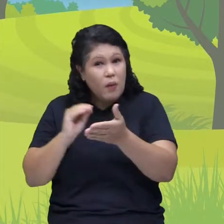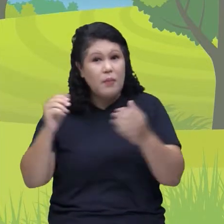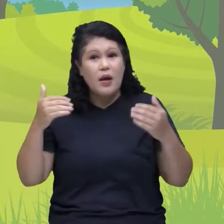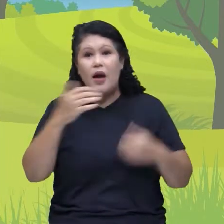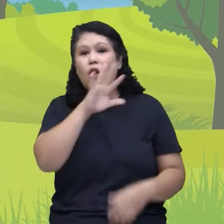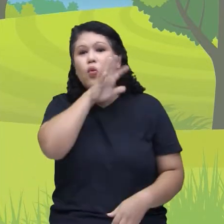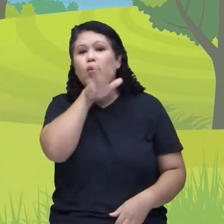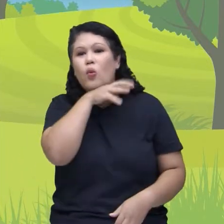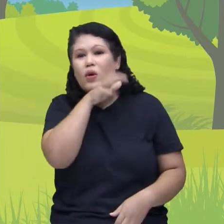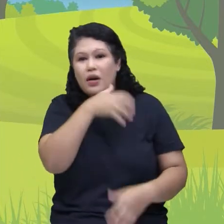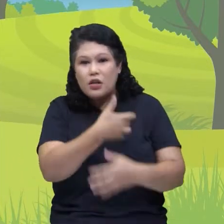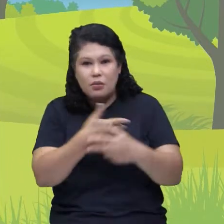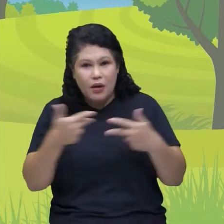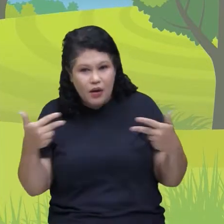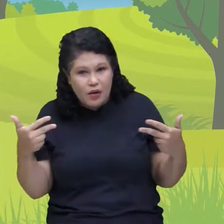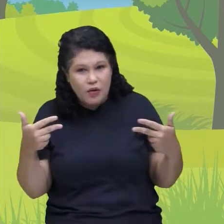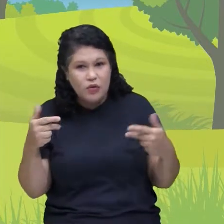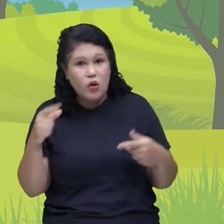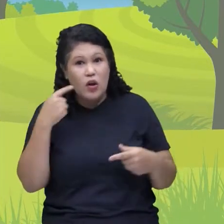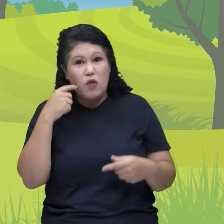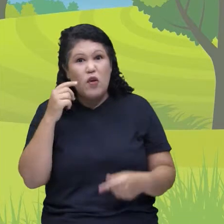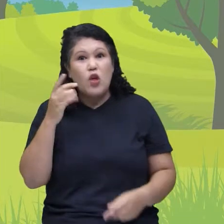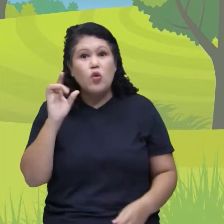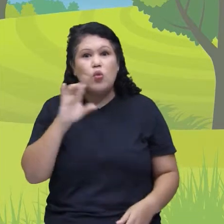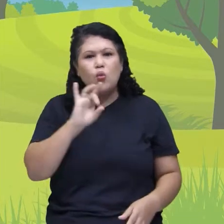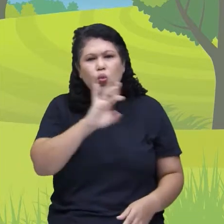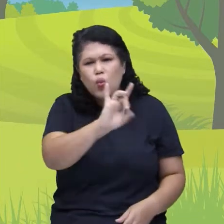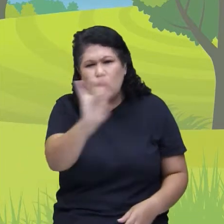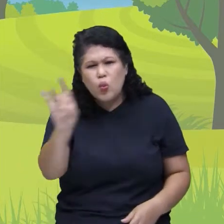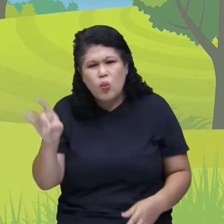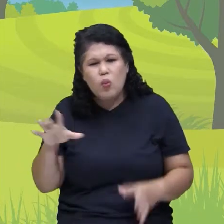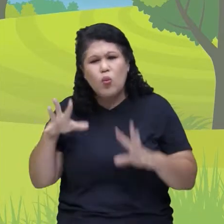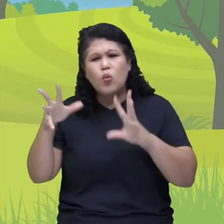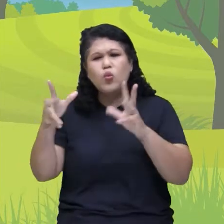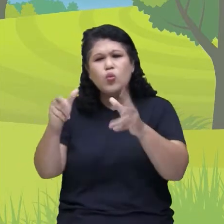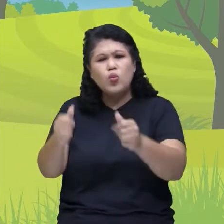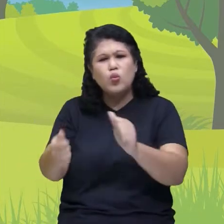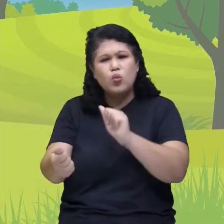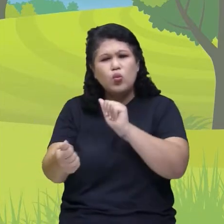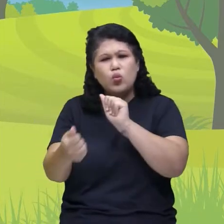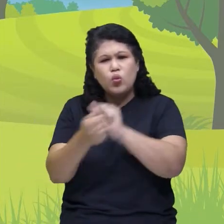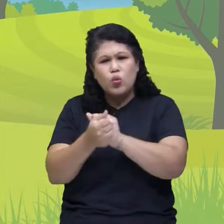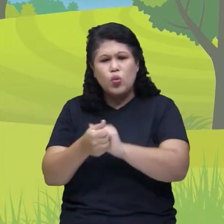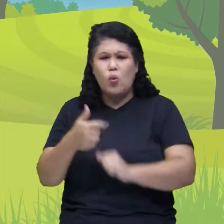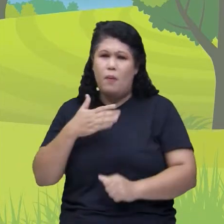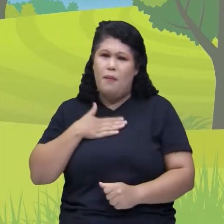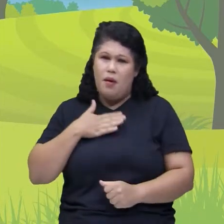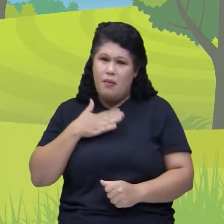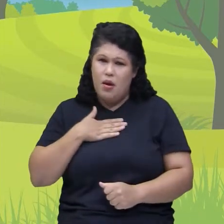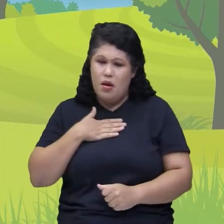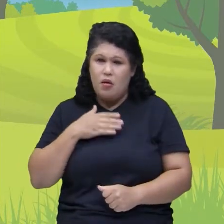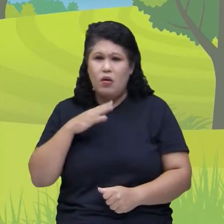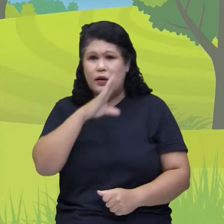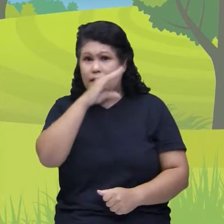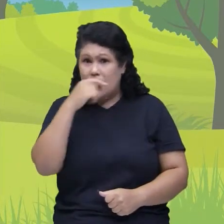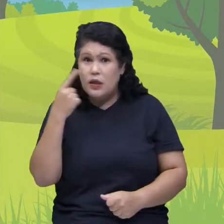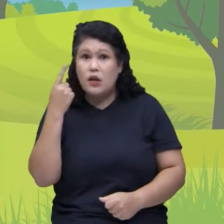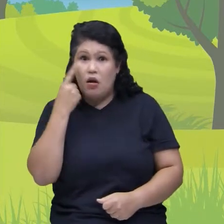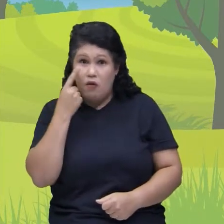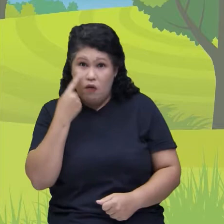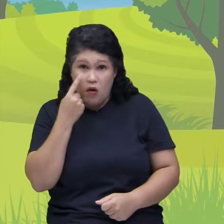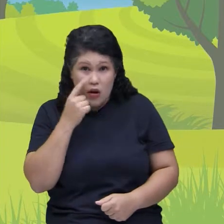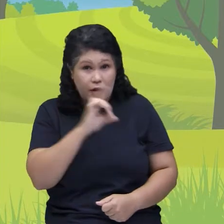todos participando comigo, hein? Estou de olho em vocês, João, Guilherme, Márcio, Estefane, olha